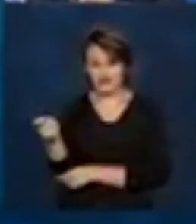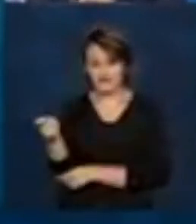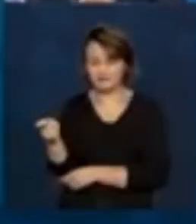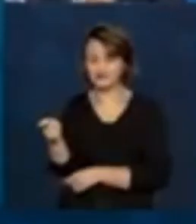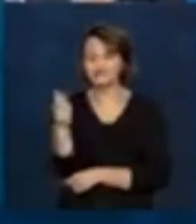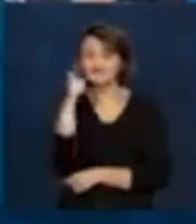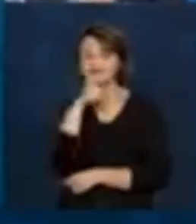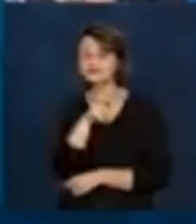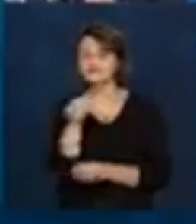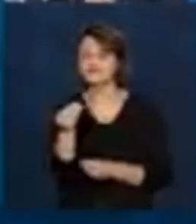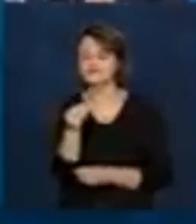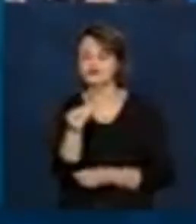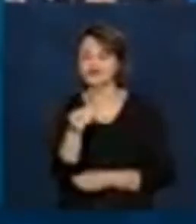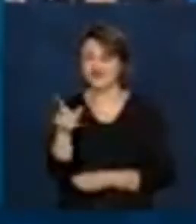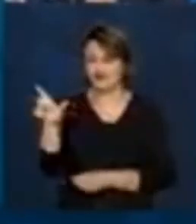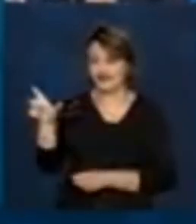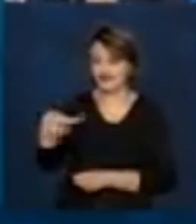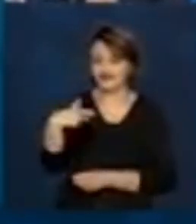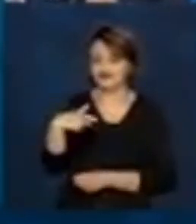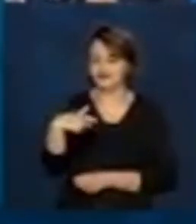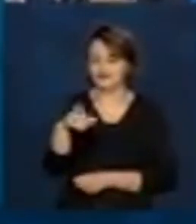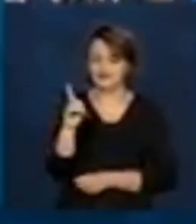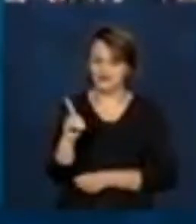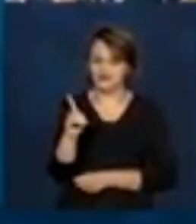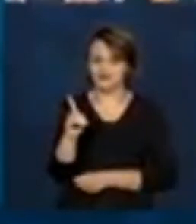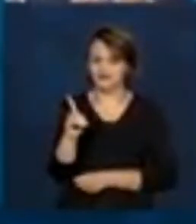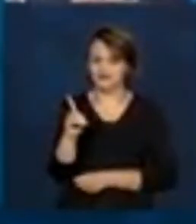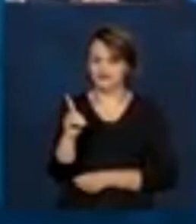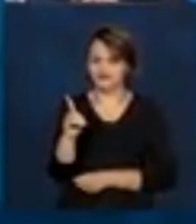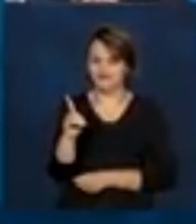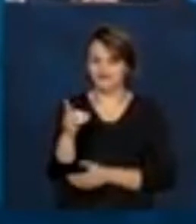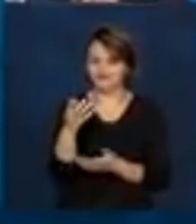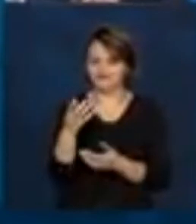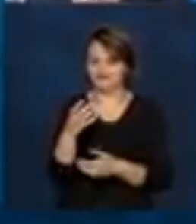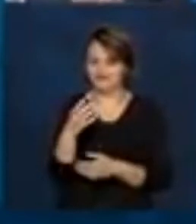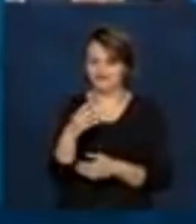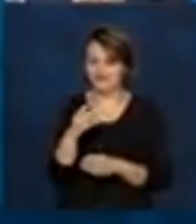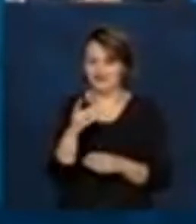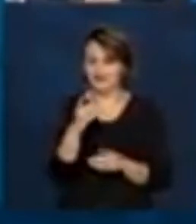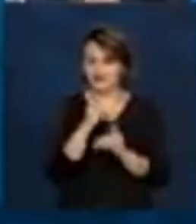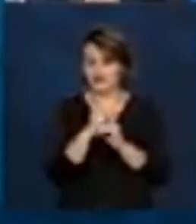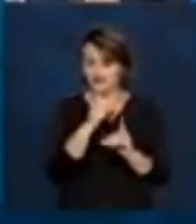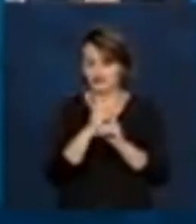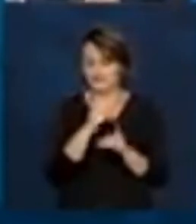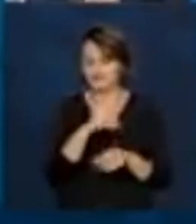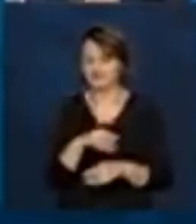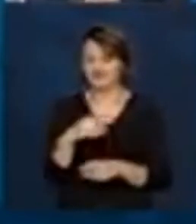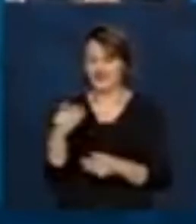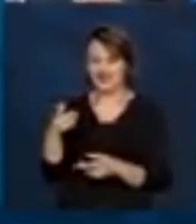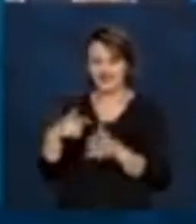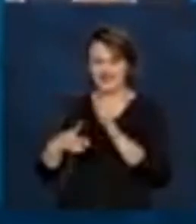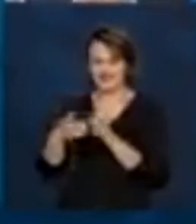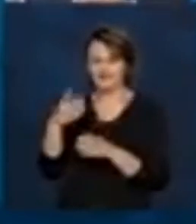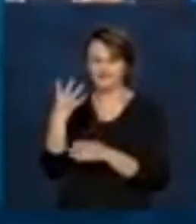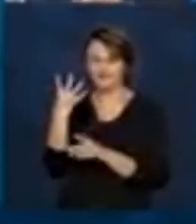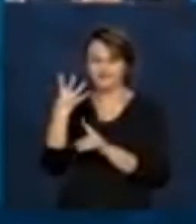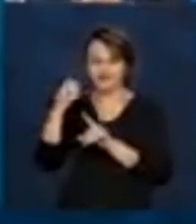via o cartão de débito virtual, nós conversávamos, não é, Barreto? Há quatro meses atrás,